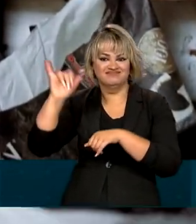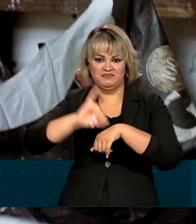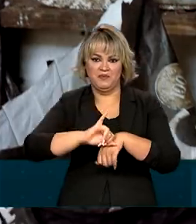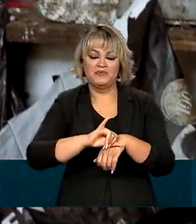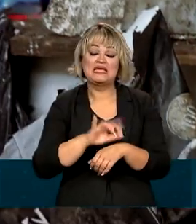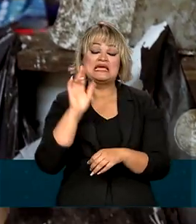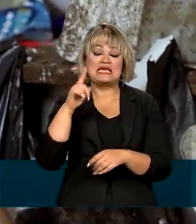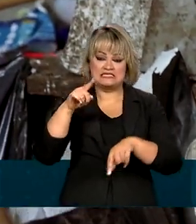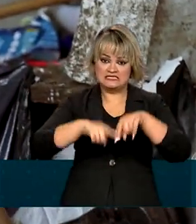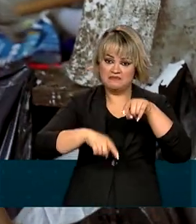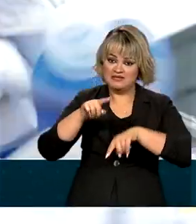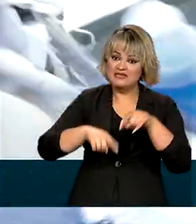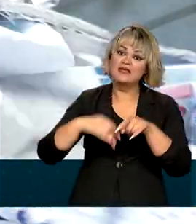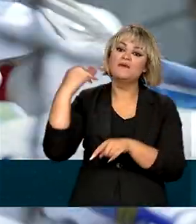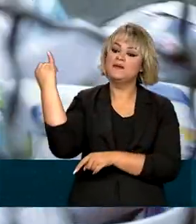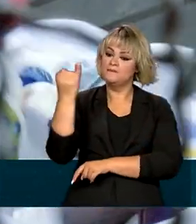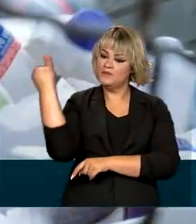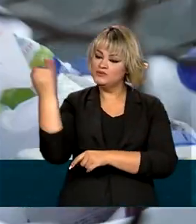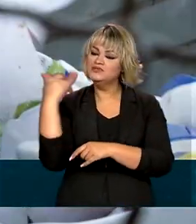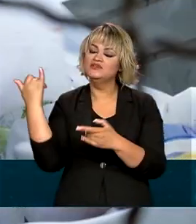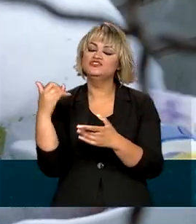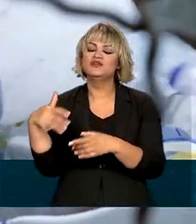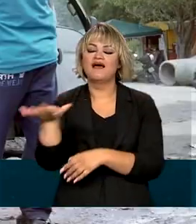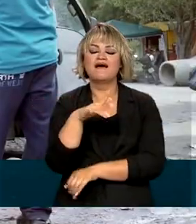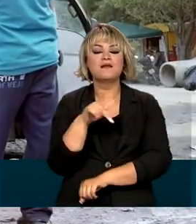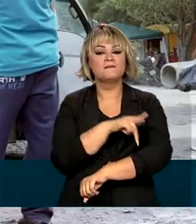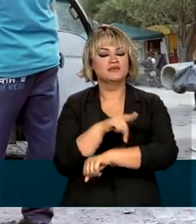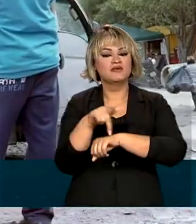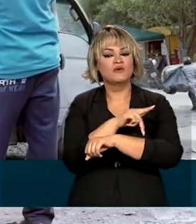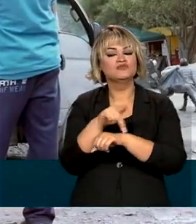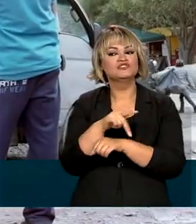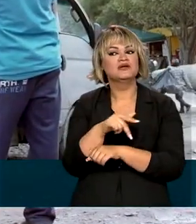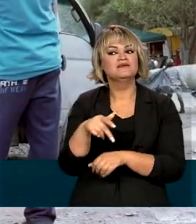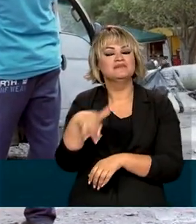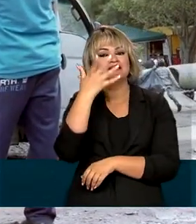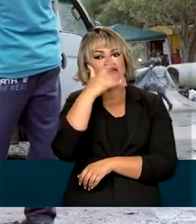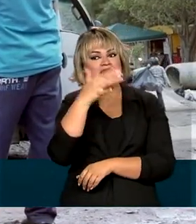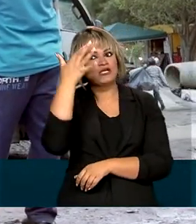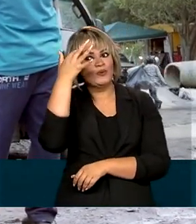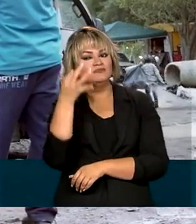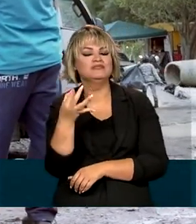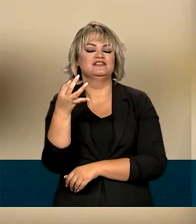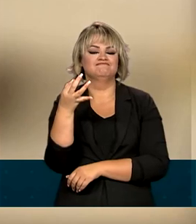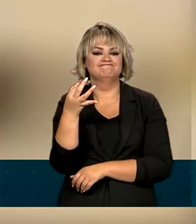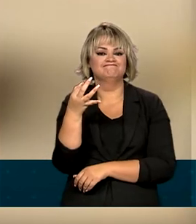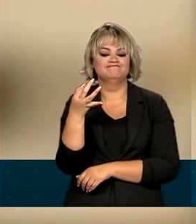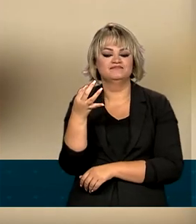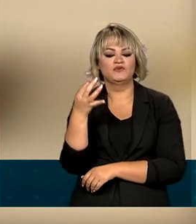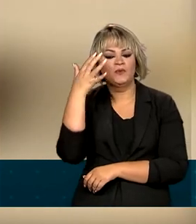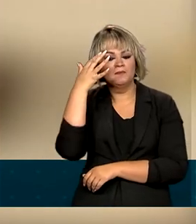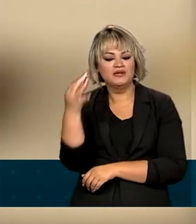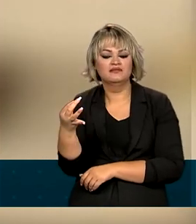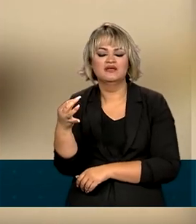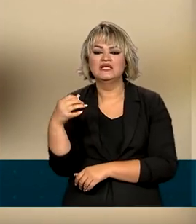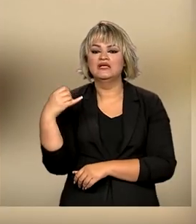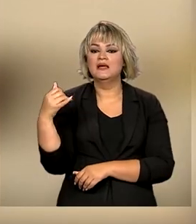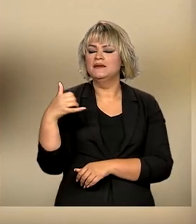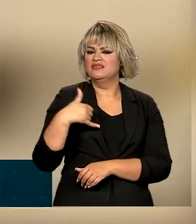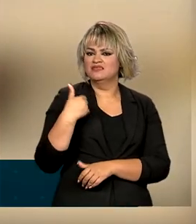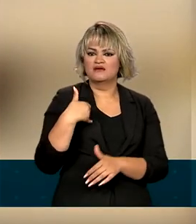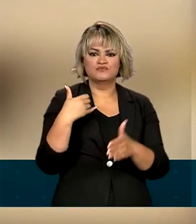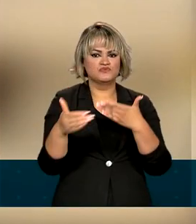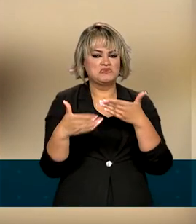material é uma importante ferramenta pedagógica para a conscientização da sociedade. Tenta a todas as cidades